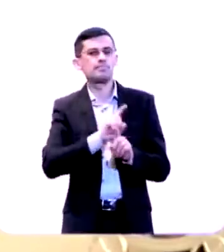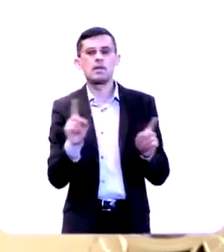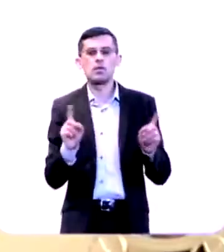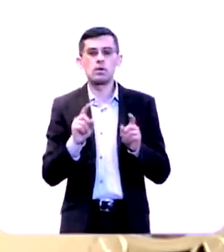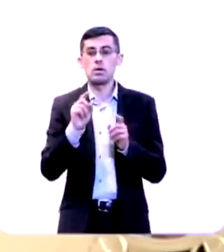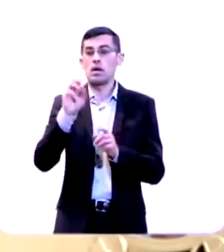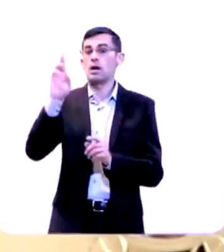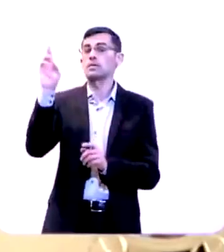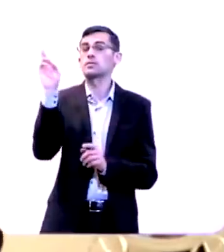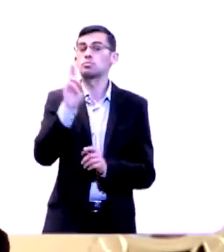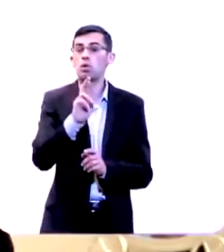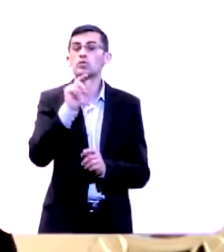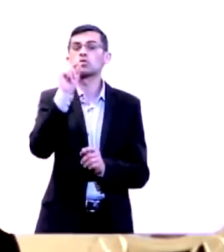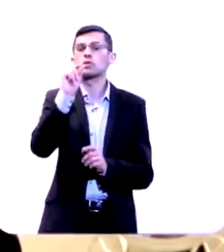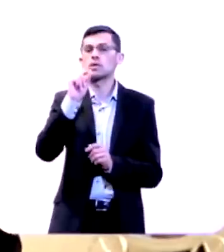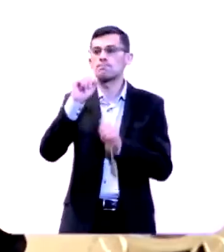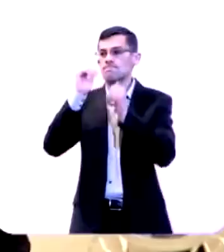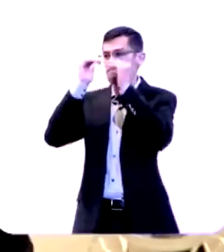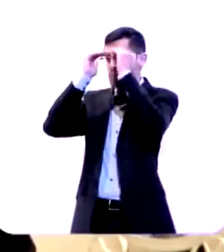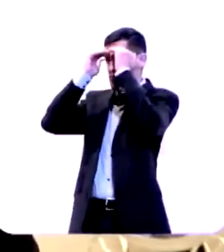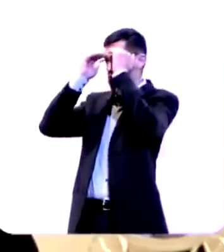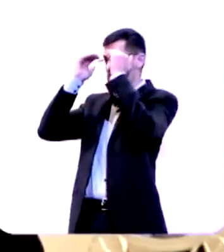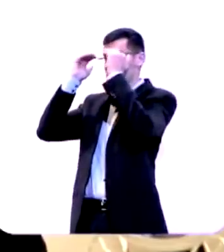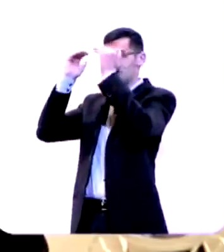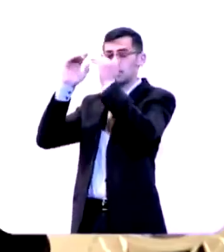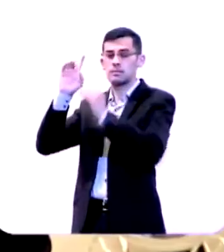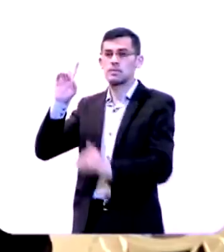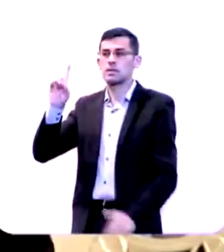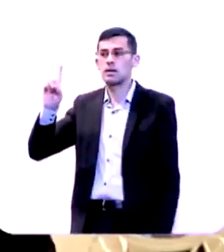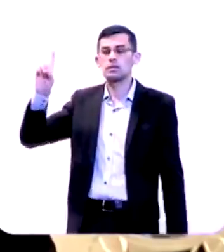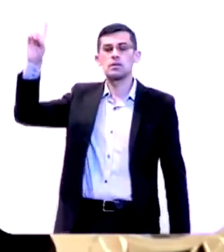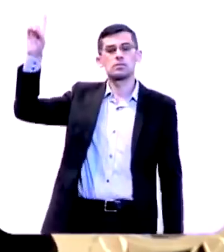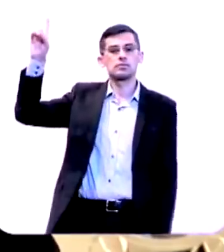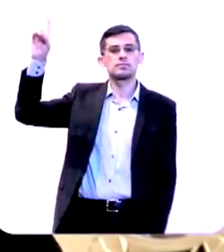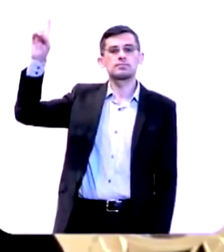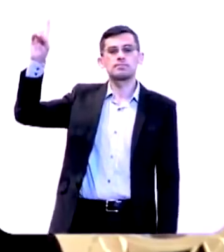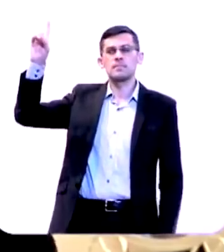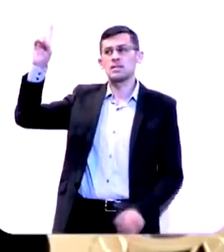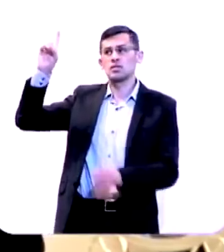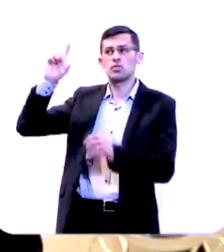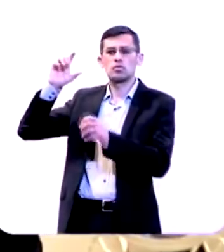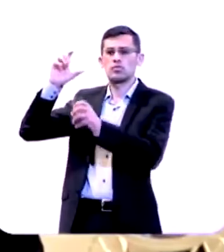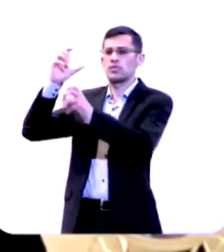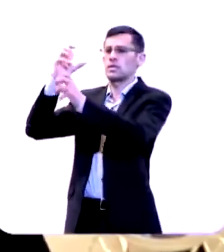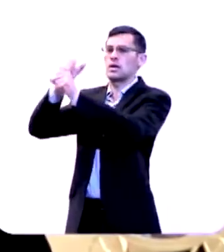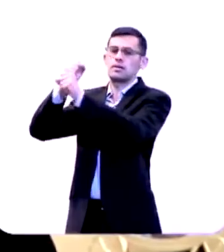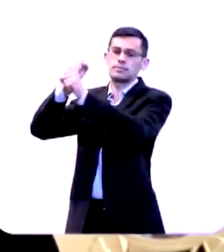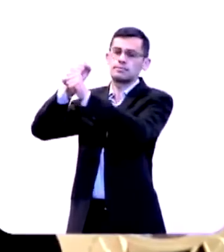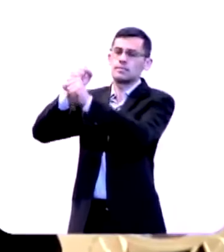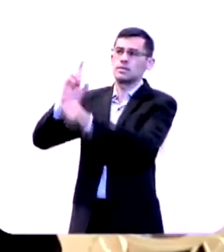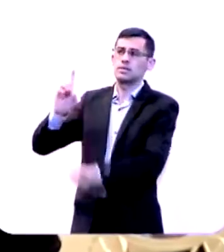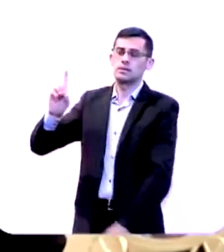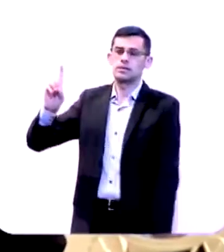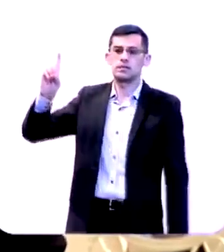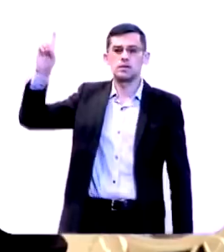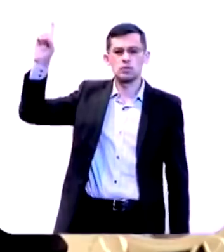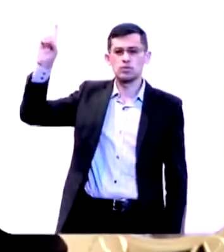resposta está no temor do Senhor a resposta está em confiar